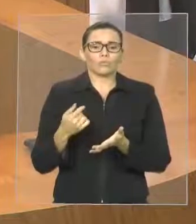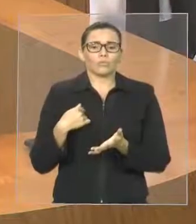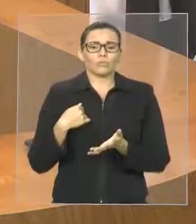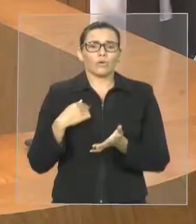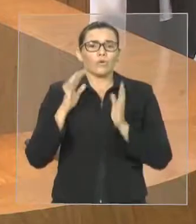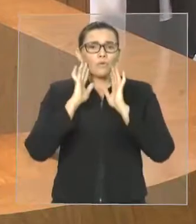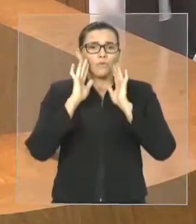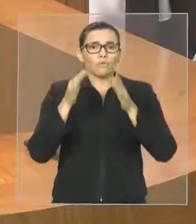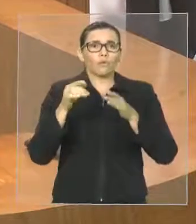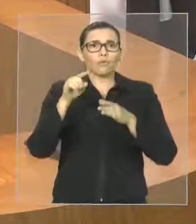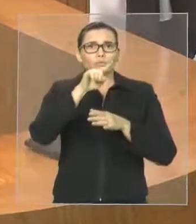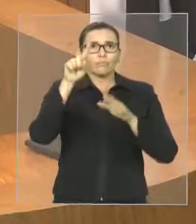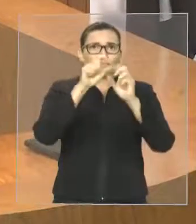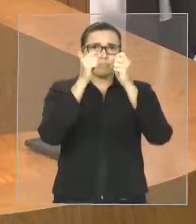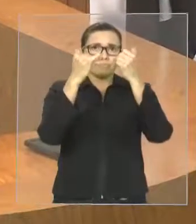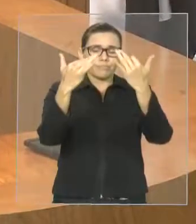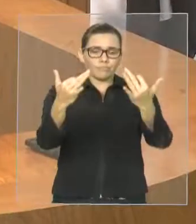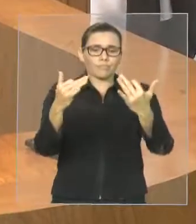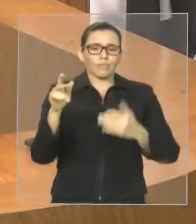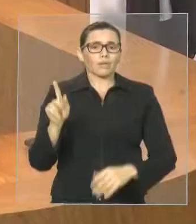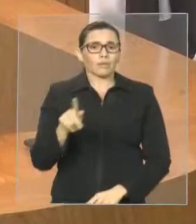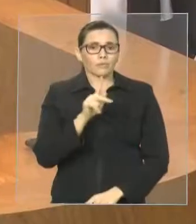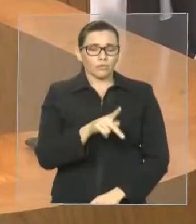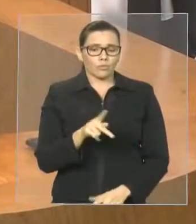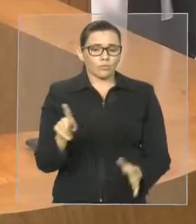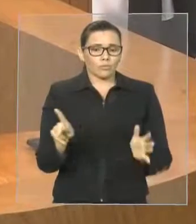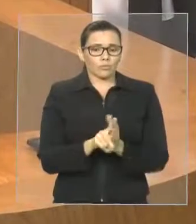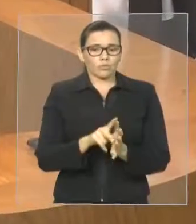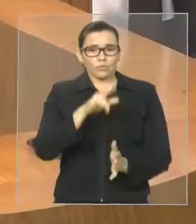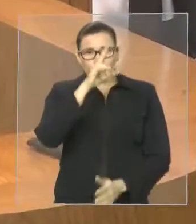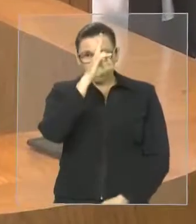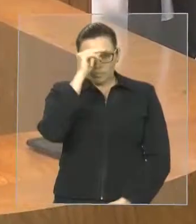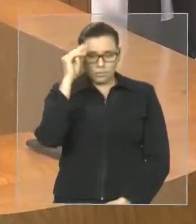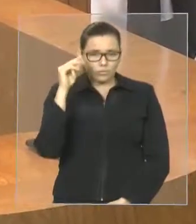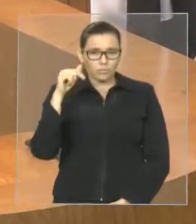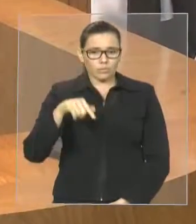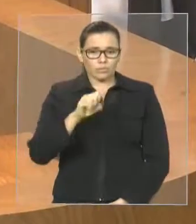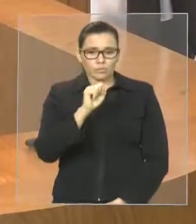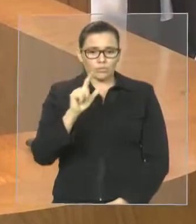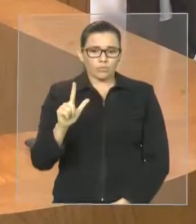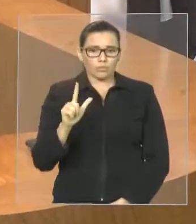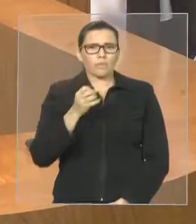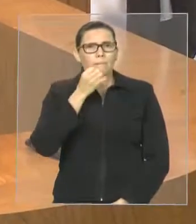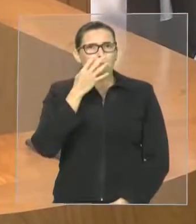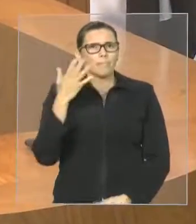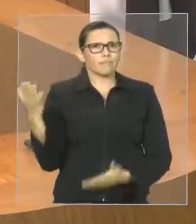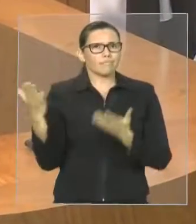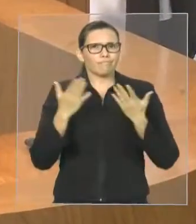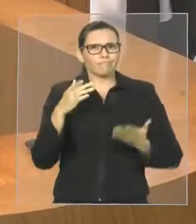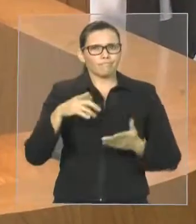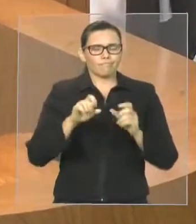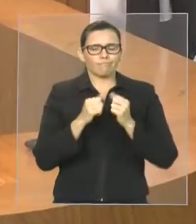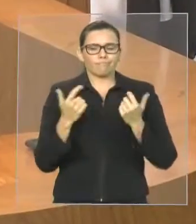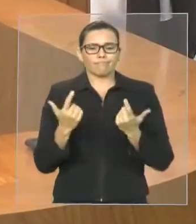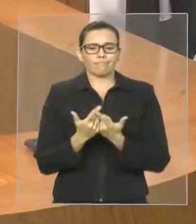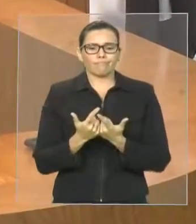Hoje galeria ocupada por professores da rede municipal de São Luís. Senhores, sejam bem-vindos a esta casa.